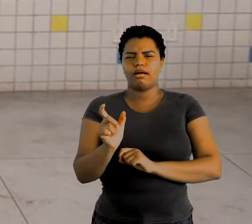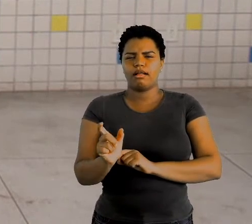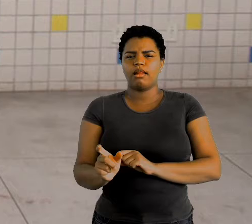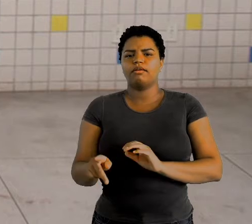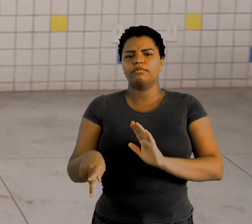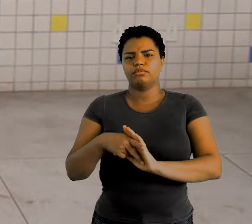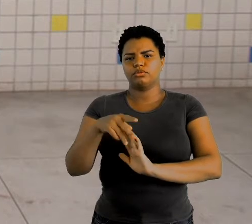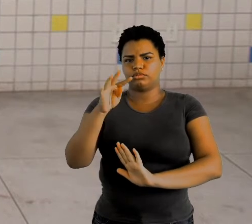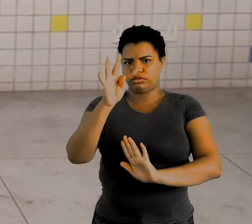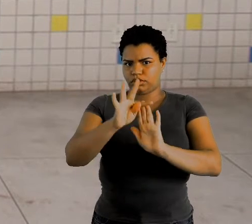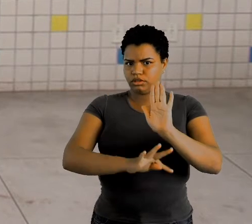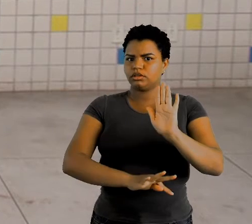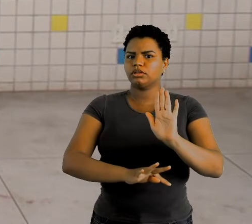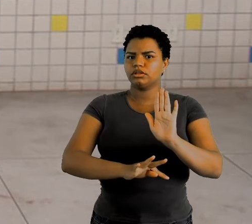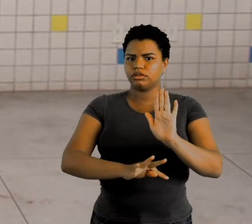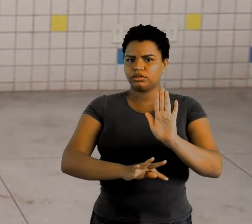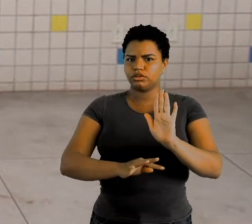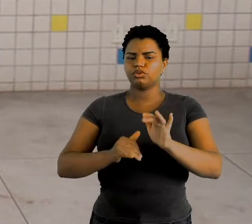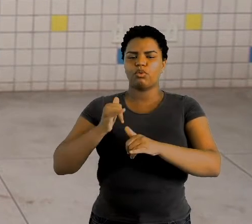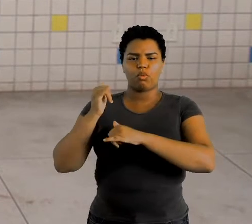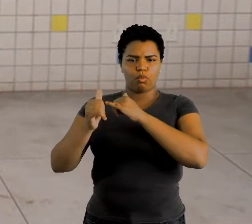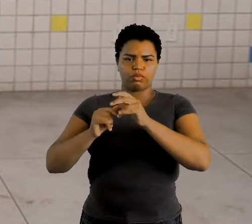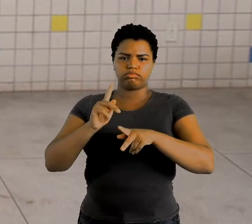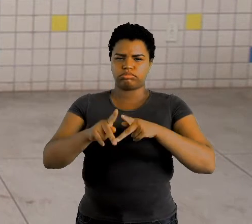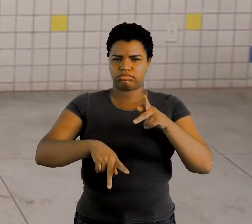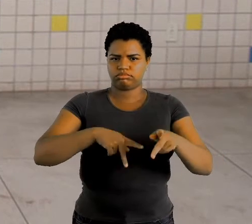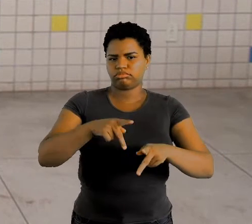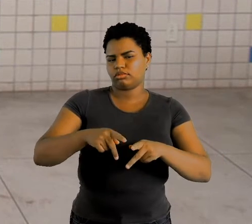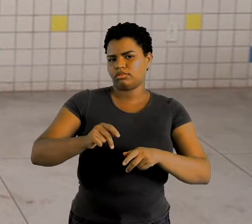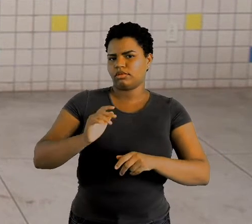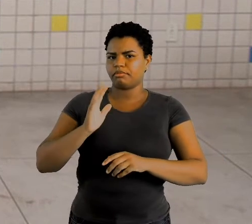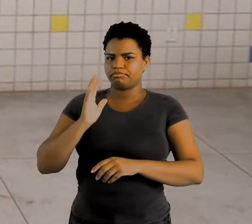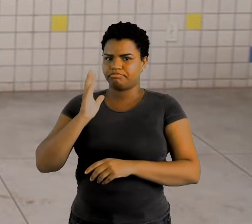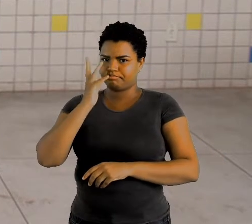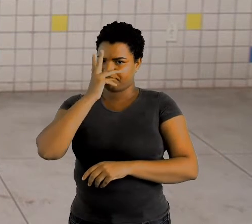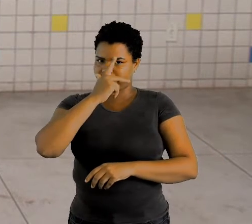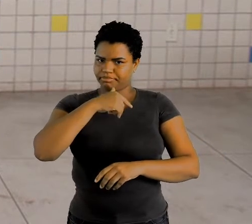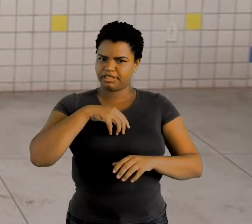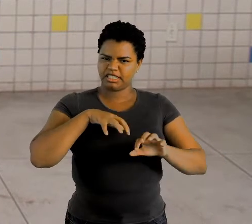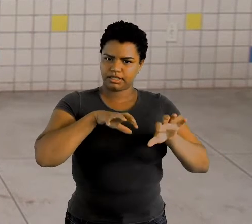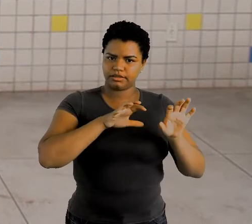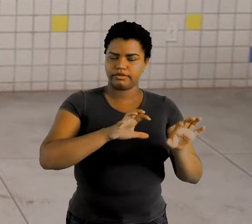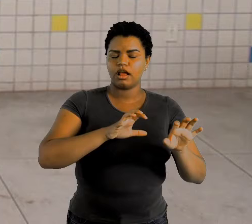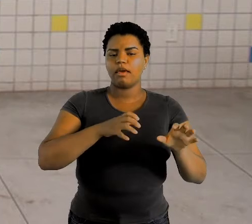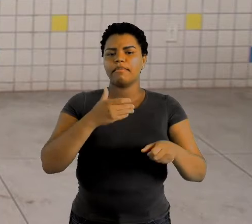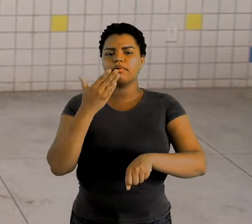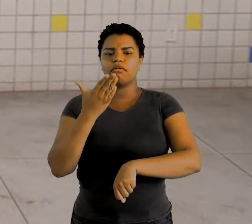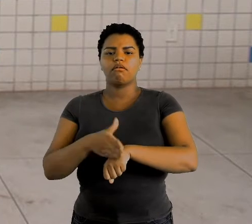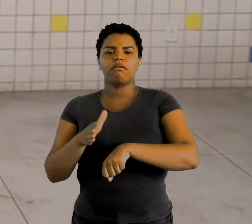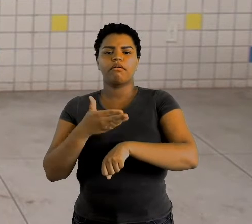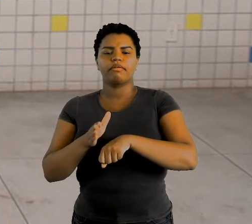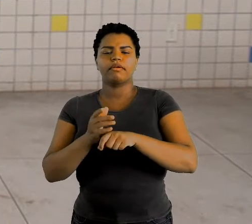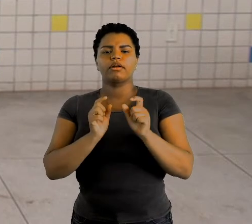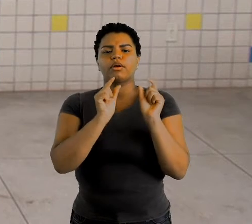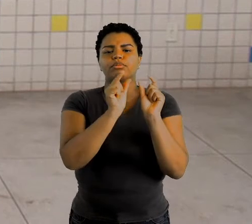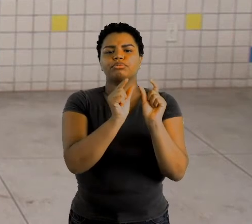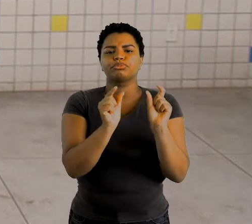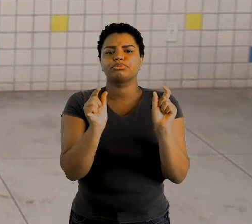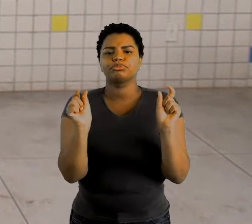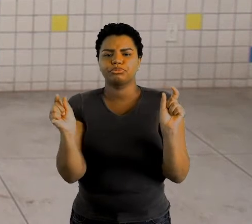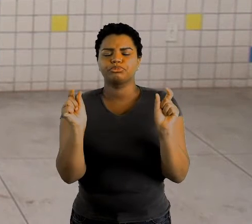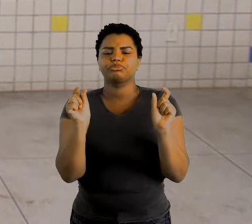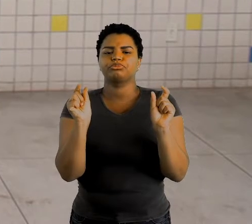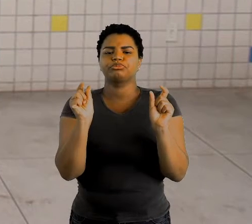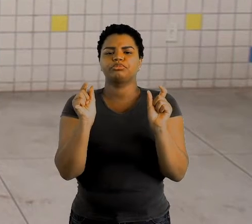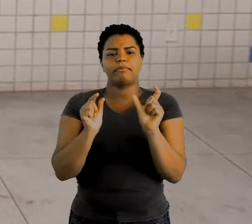ainda do conto popular A Bela e a Fera para a gente treinar a questão da separação silábica.